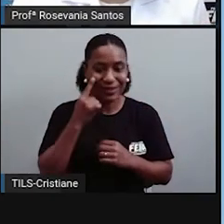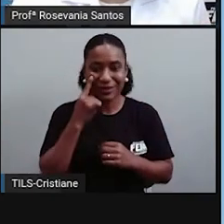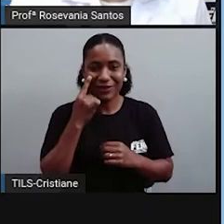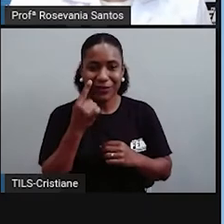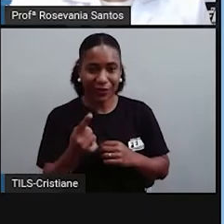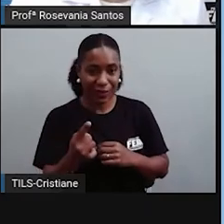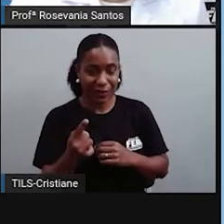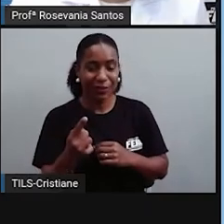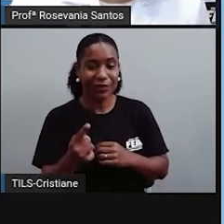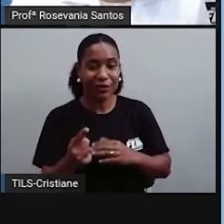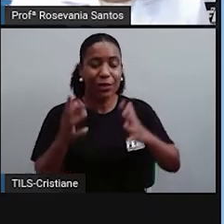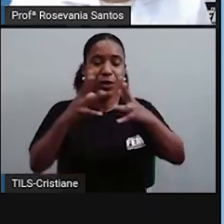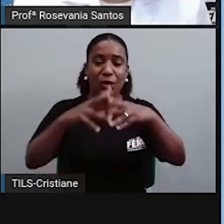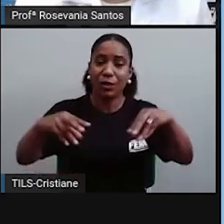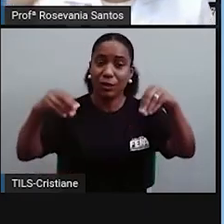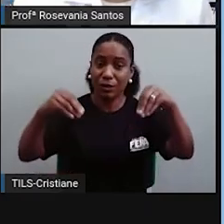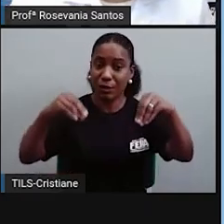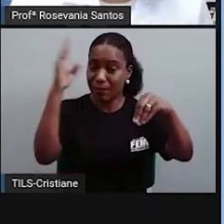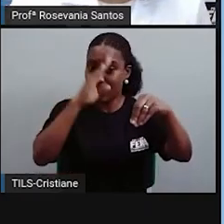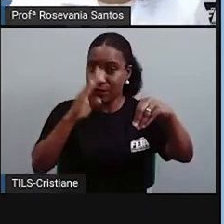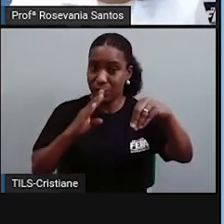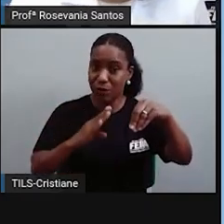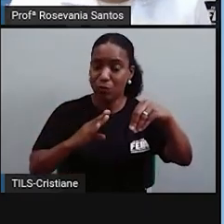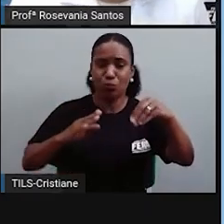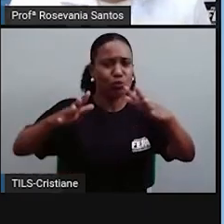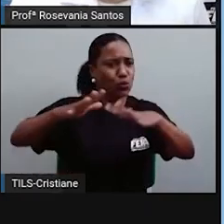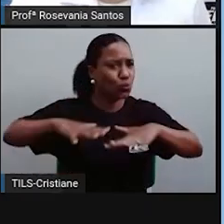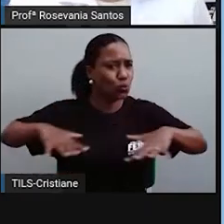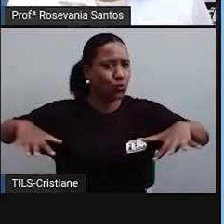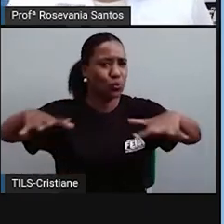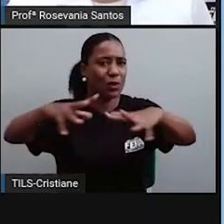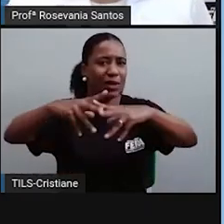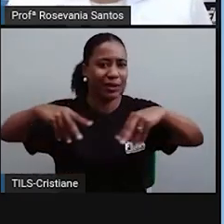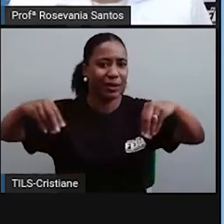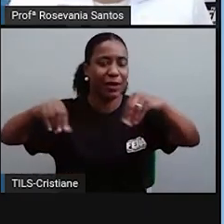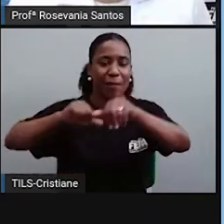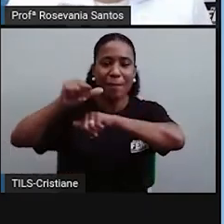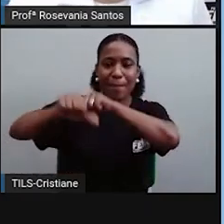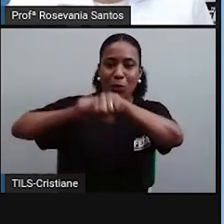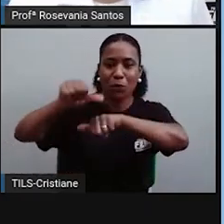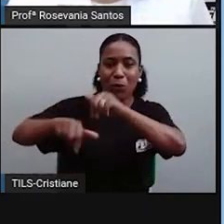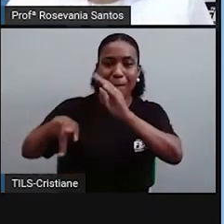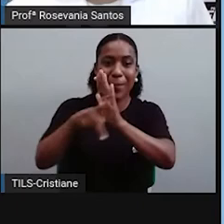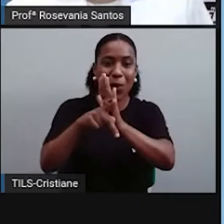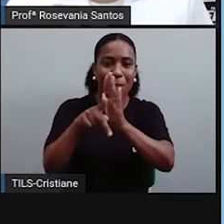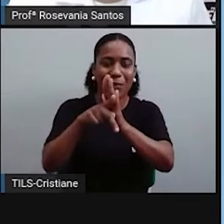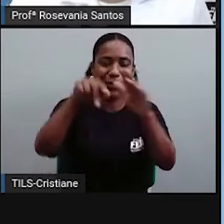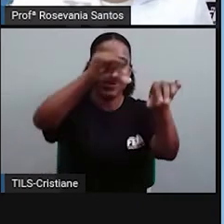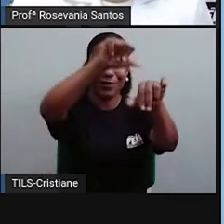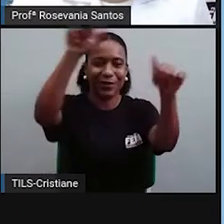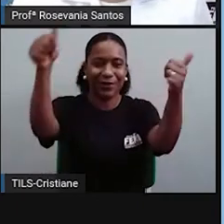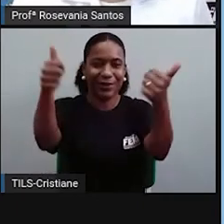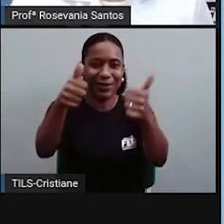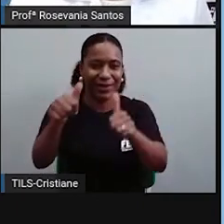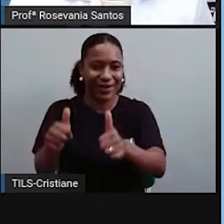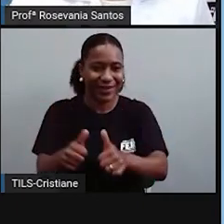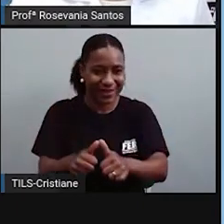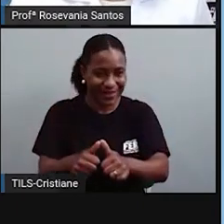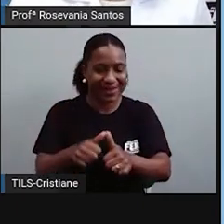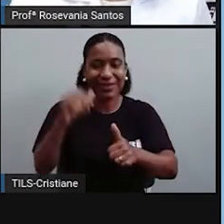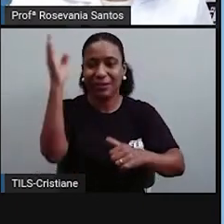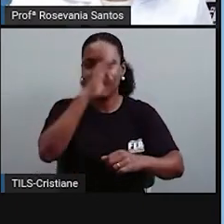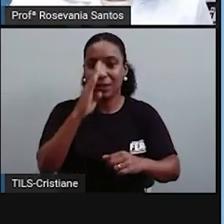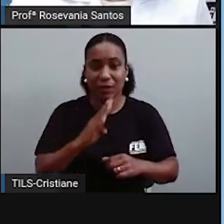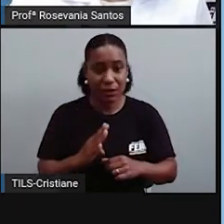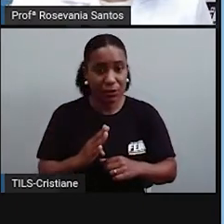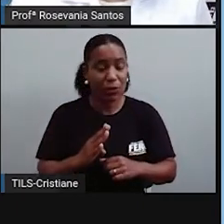territorial brasileiro, ou seja, de transformar essas terras em Brasil, começou com a chegada dos portugueses. E,